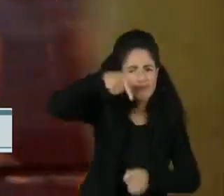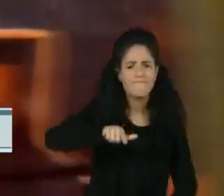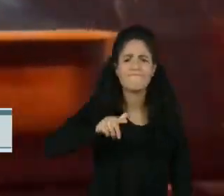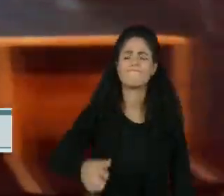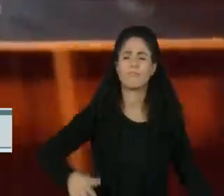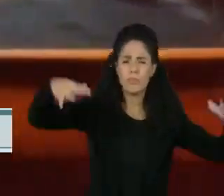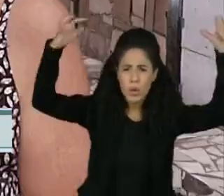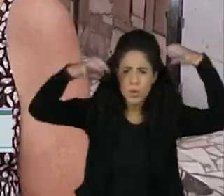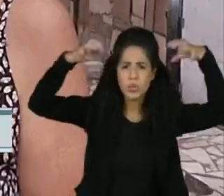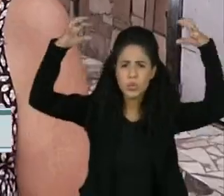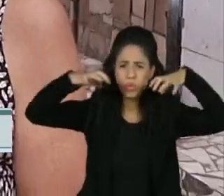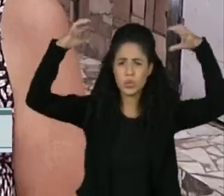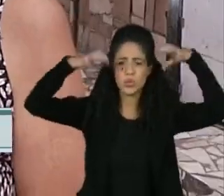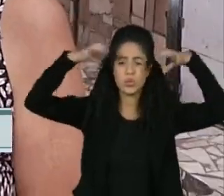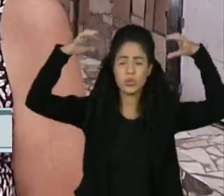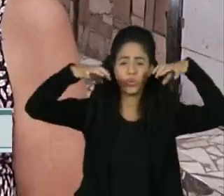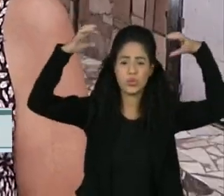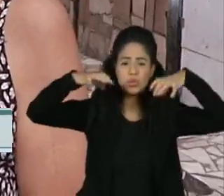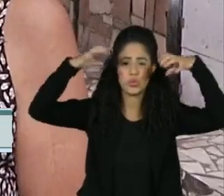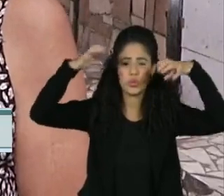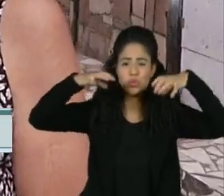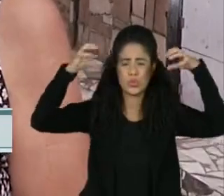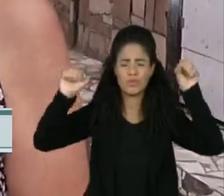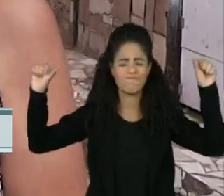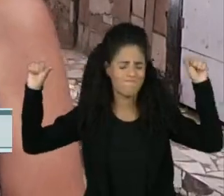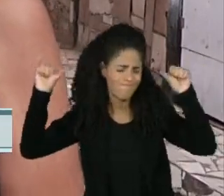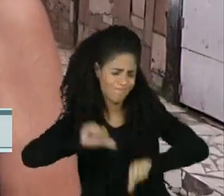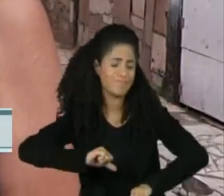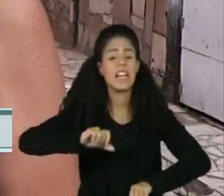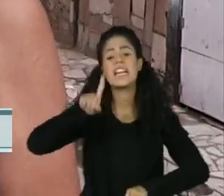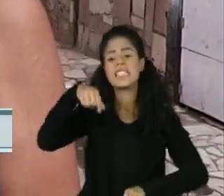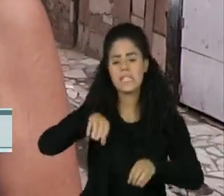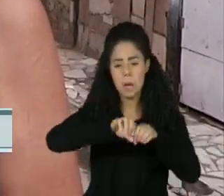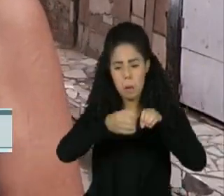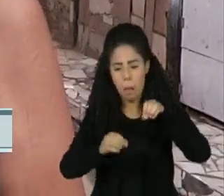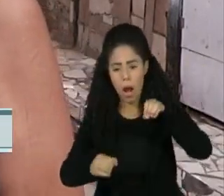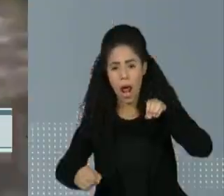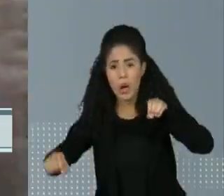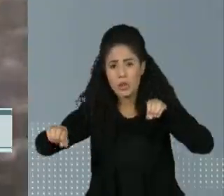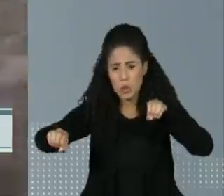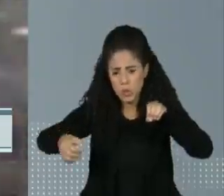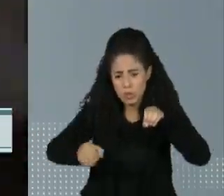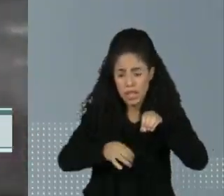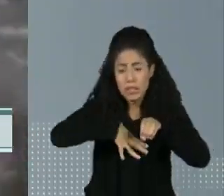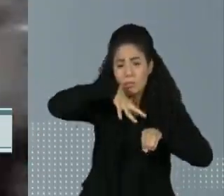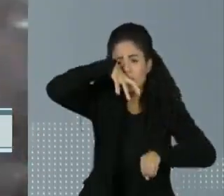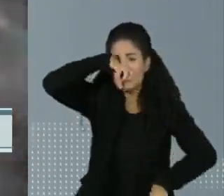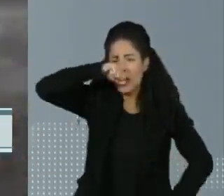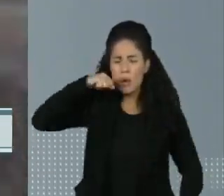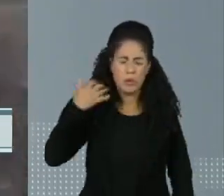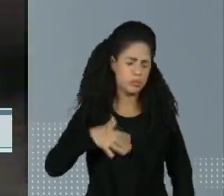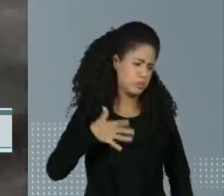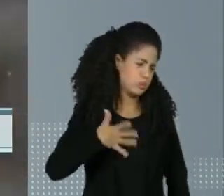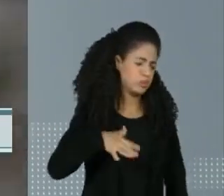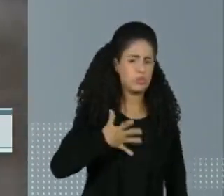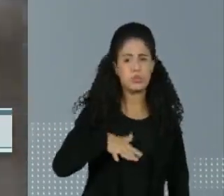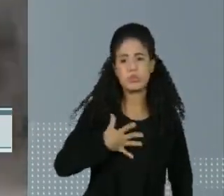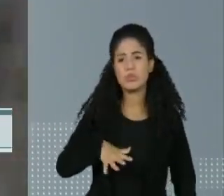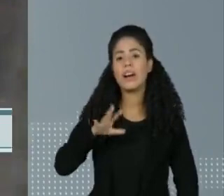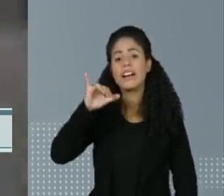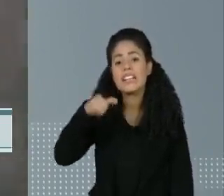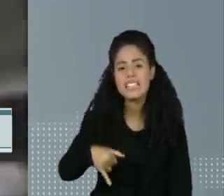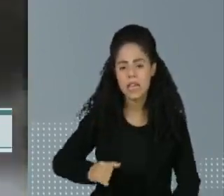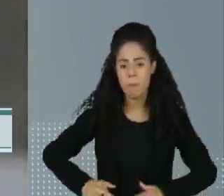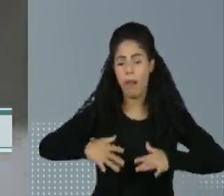ainda mais. Aí fica pior ainda, né? Porque aí é que os esgotos estouram tudo e pronto. É o que deve acontecer. Um